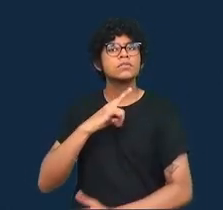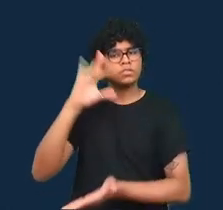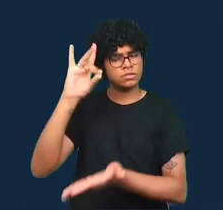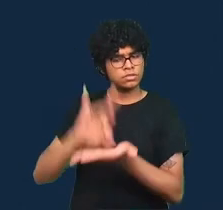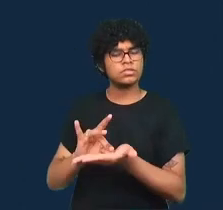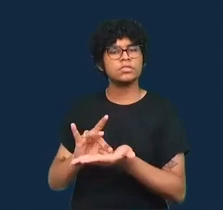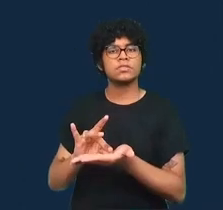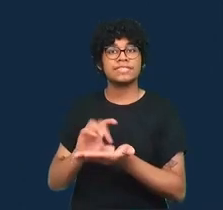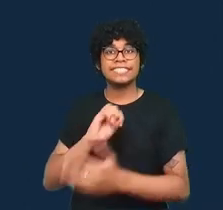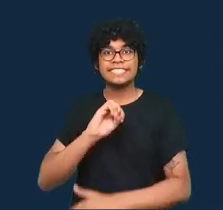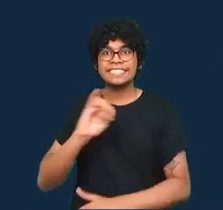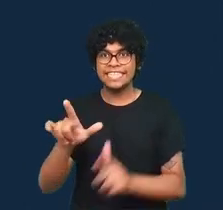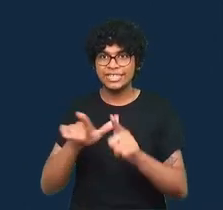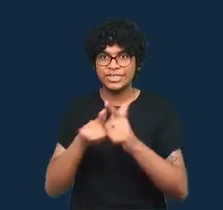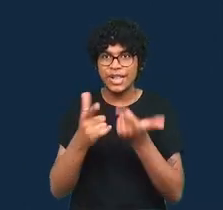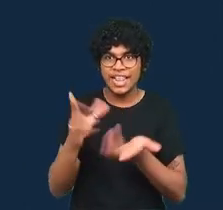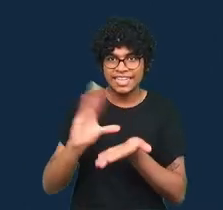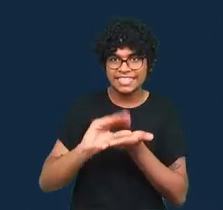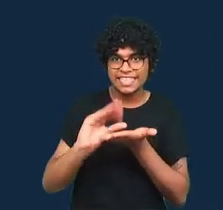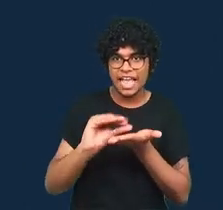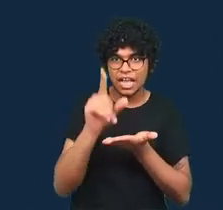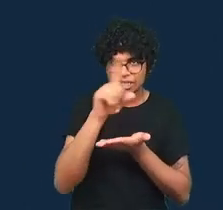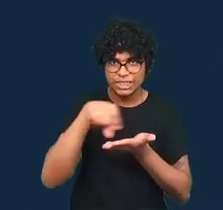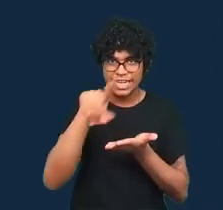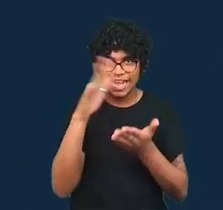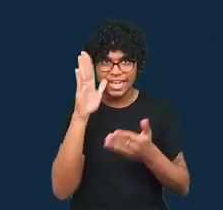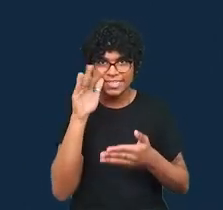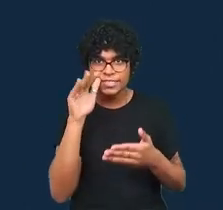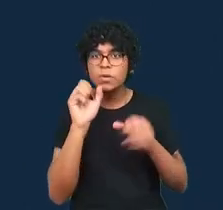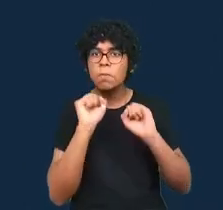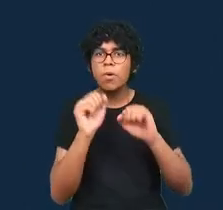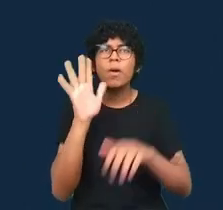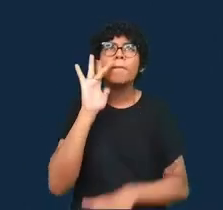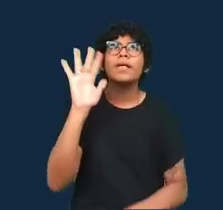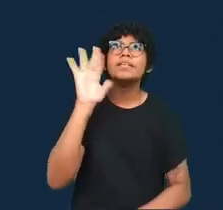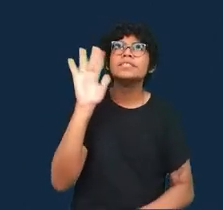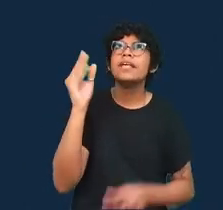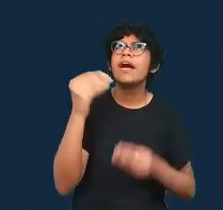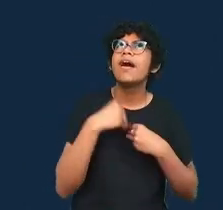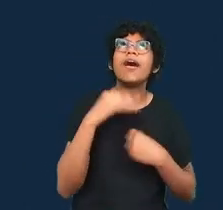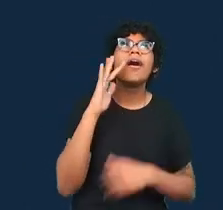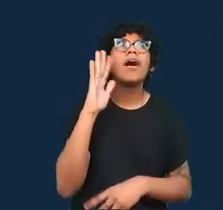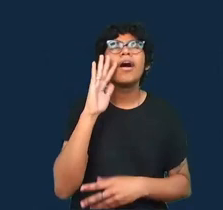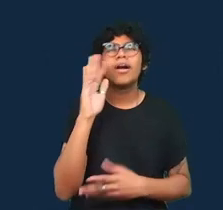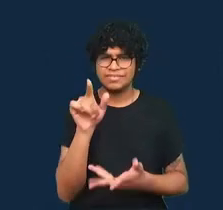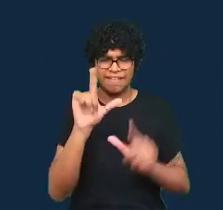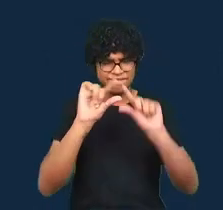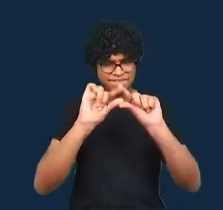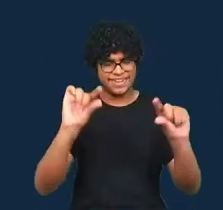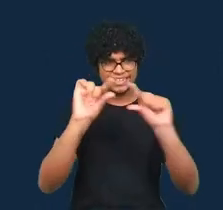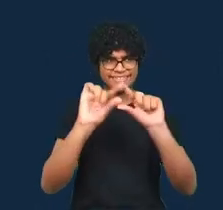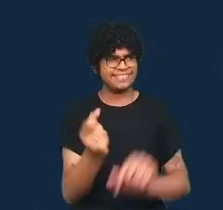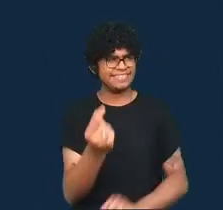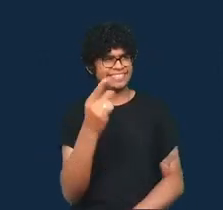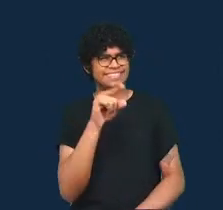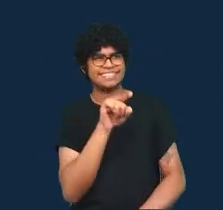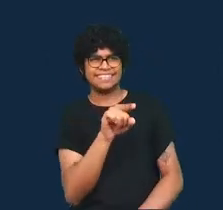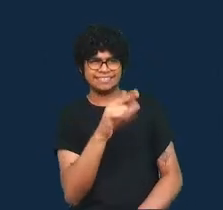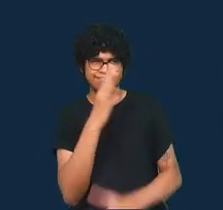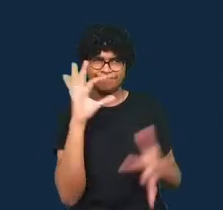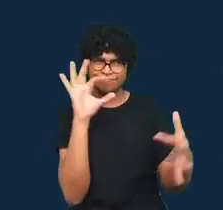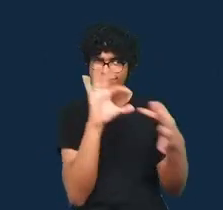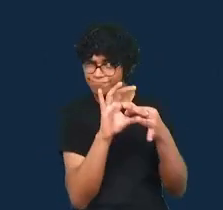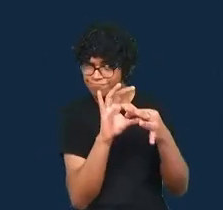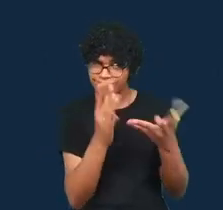dados na plateia talvez vocês possam pensar sobre como se identificam com essa frase aqui mas o autor do